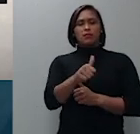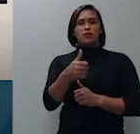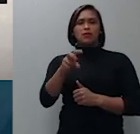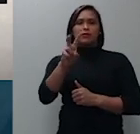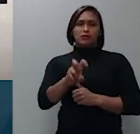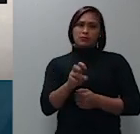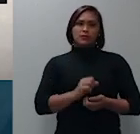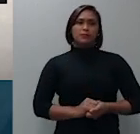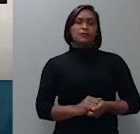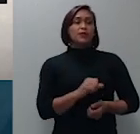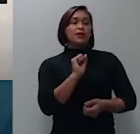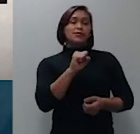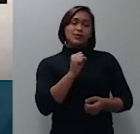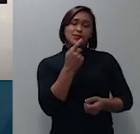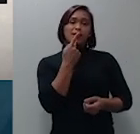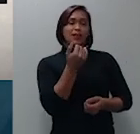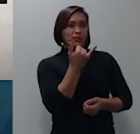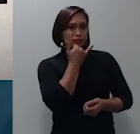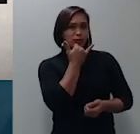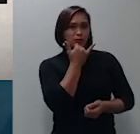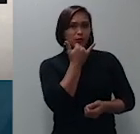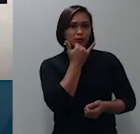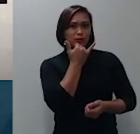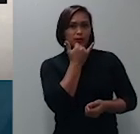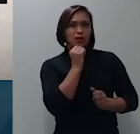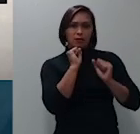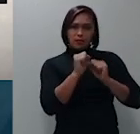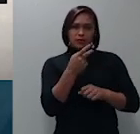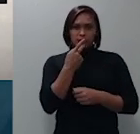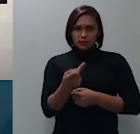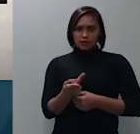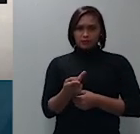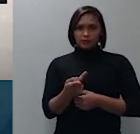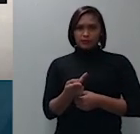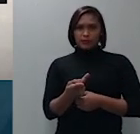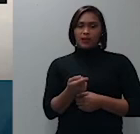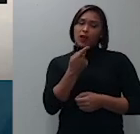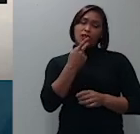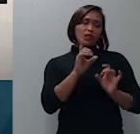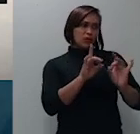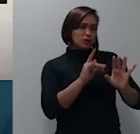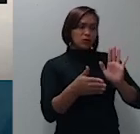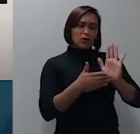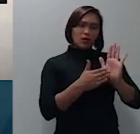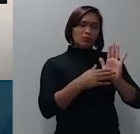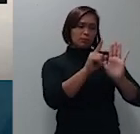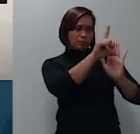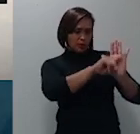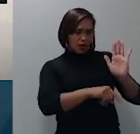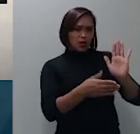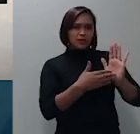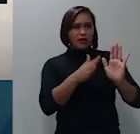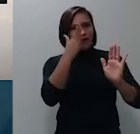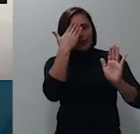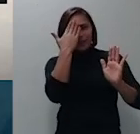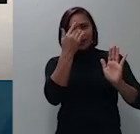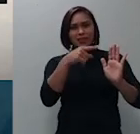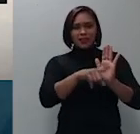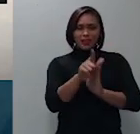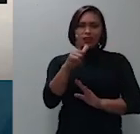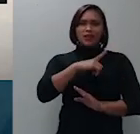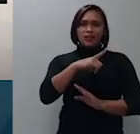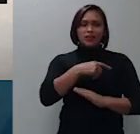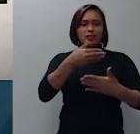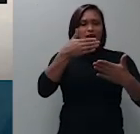desculpe perdão não é isso a proposta é essa considerar que ele tem que interpor dentro do